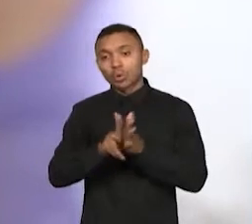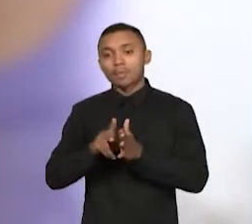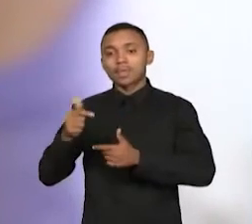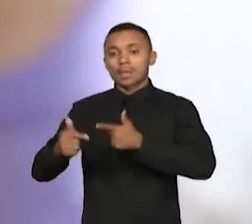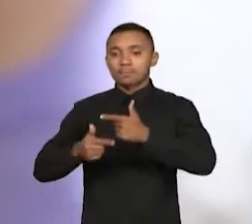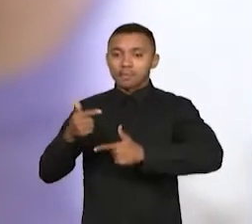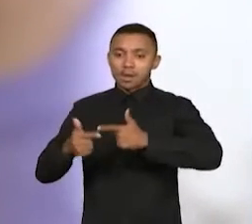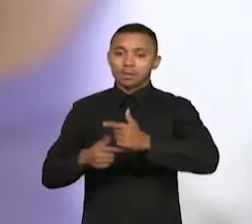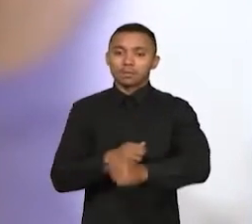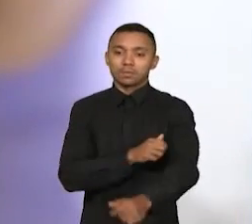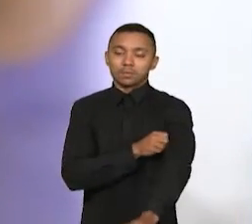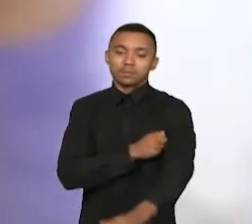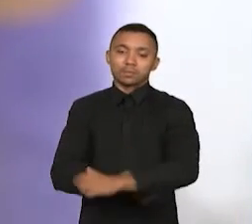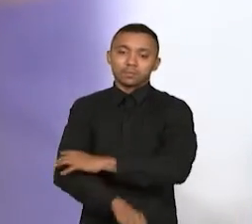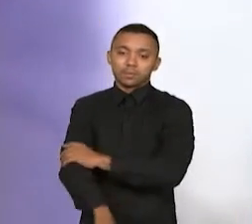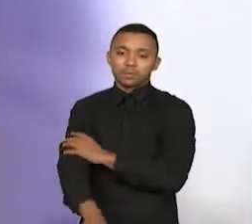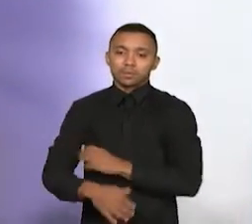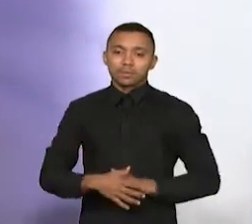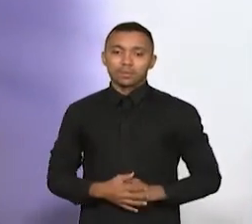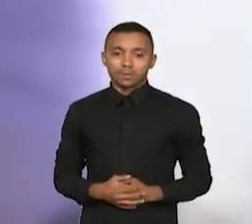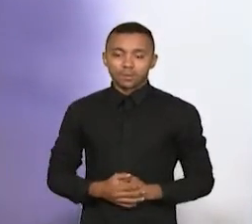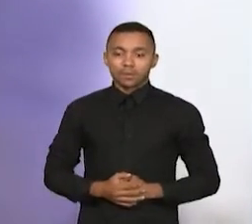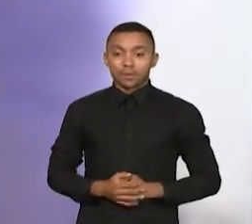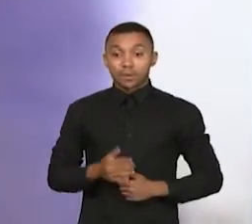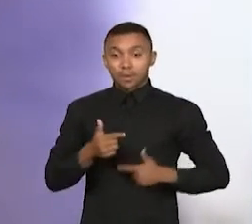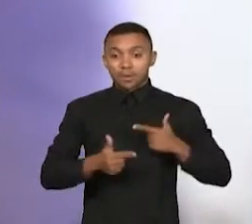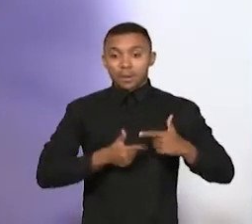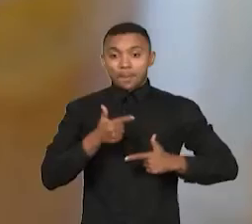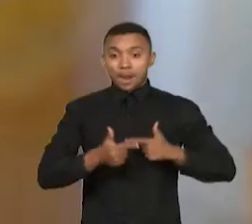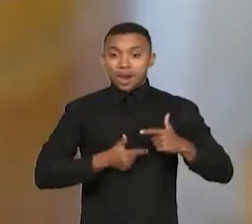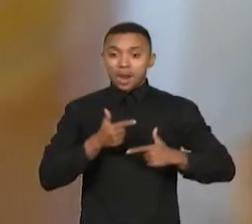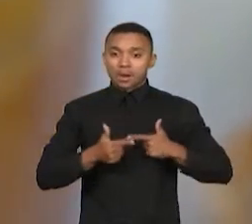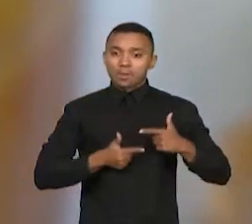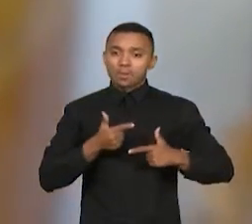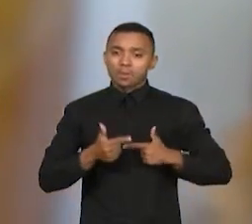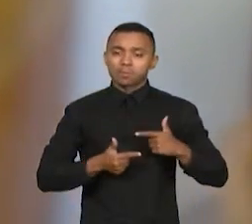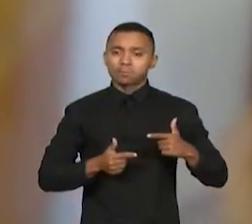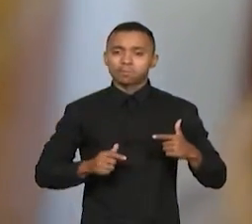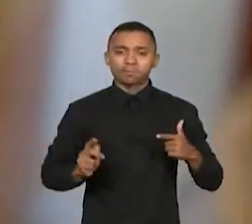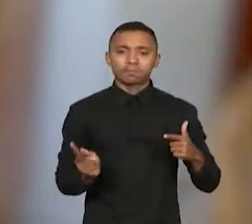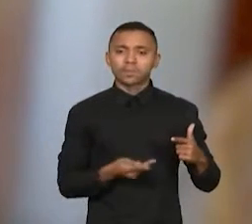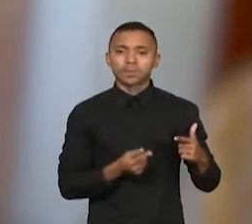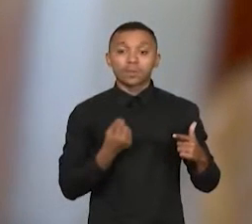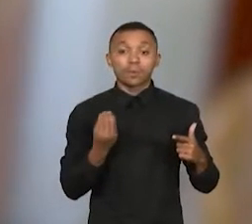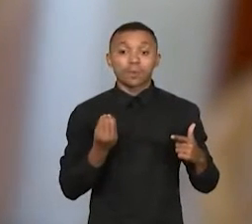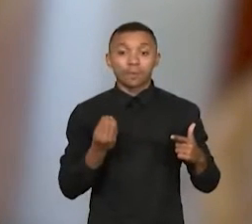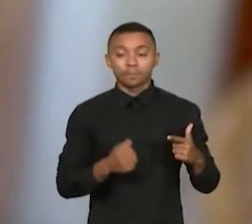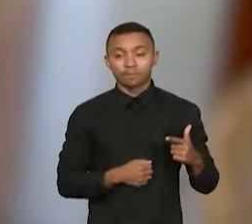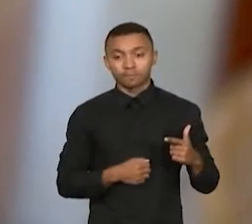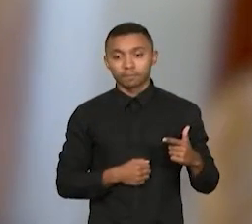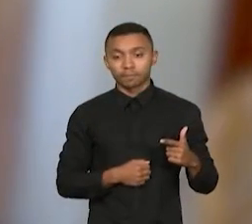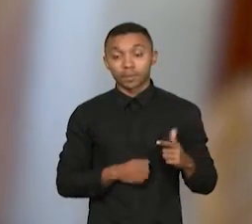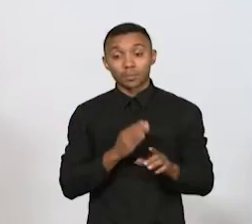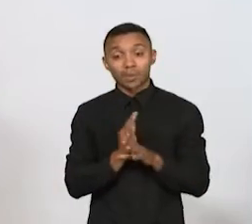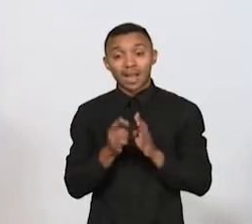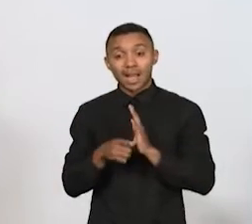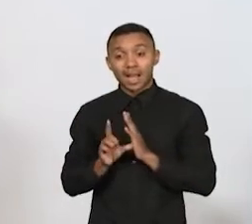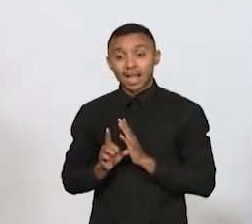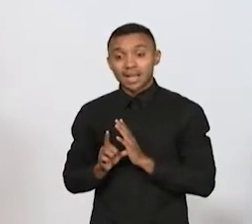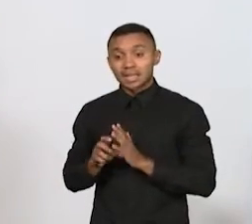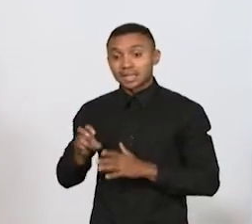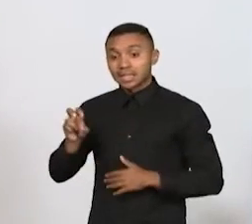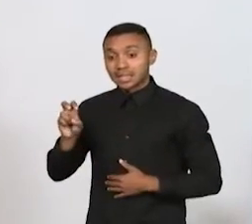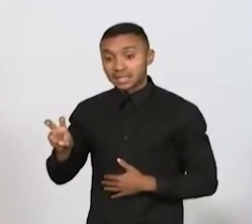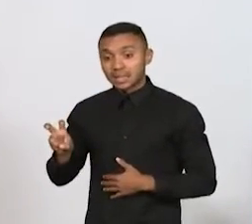A Campanha Nacional pelo Trabalho Doméstico Decente foi criada depois que cerca de 30 trabalhadoras